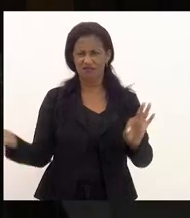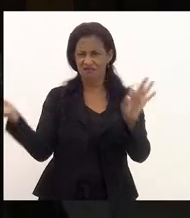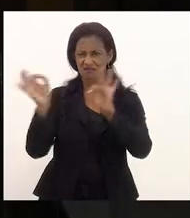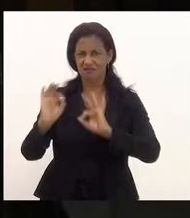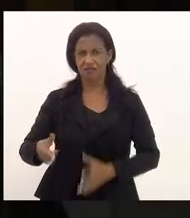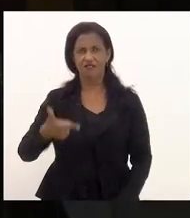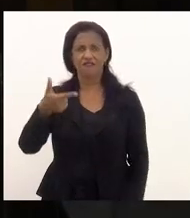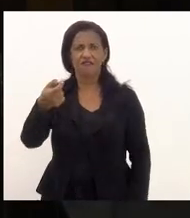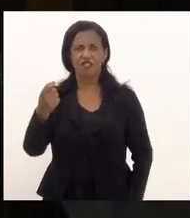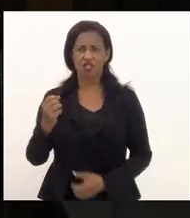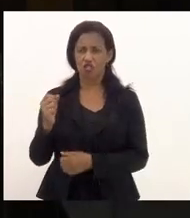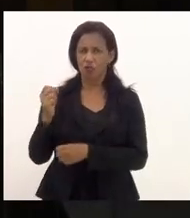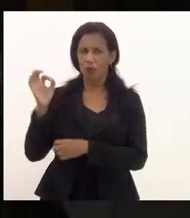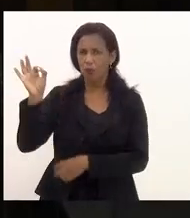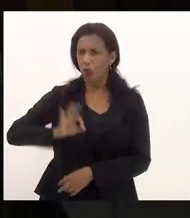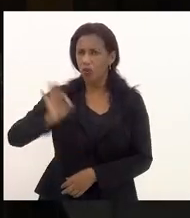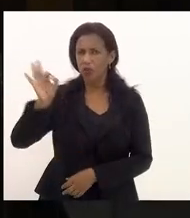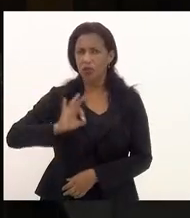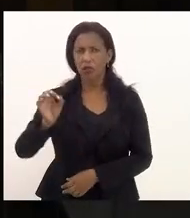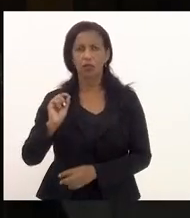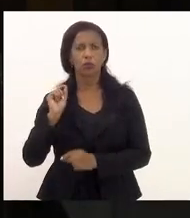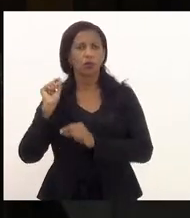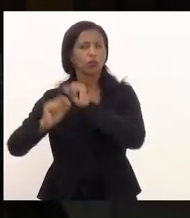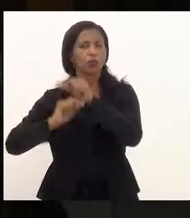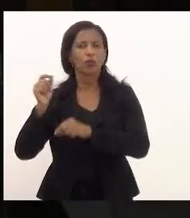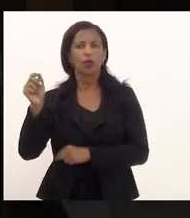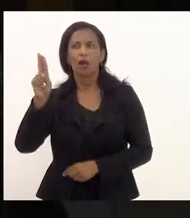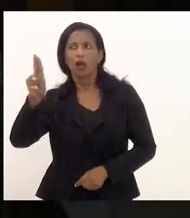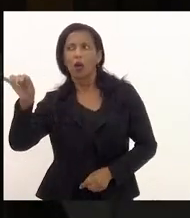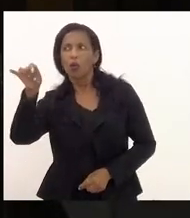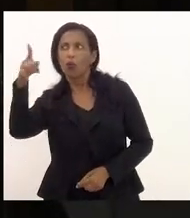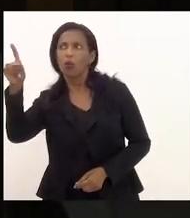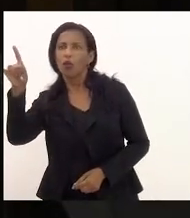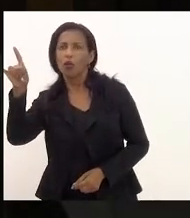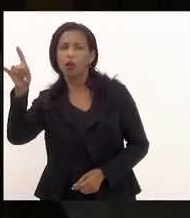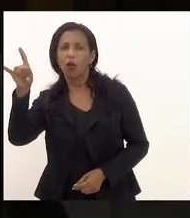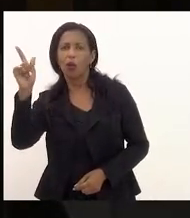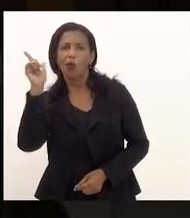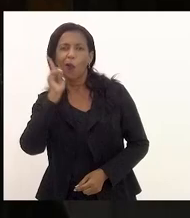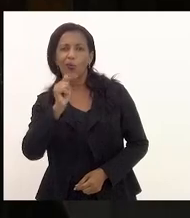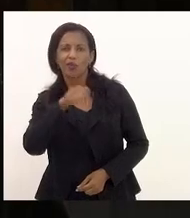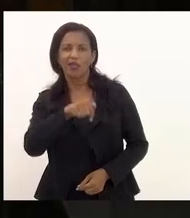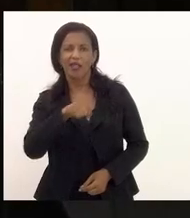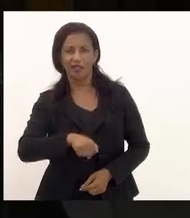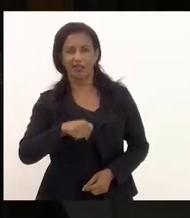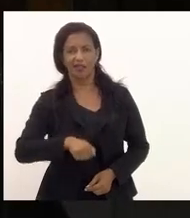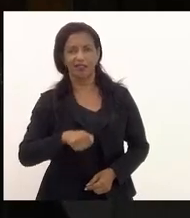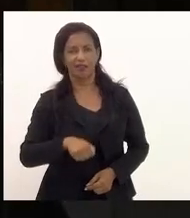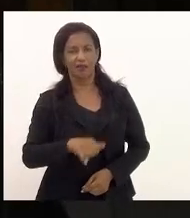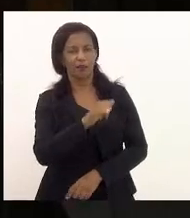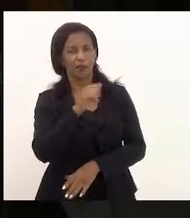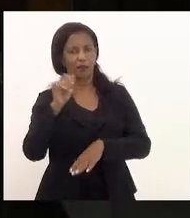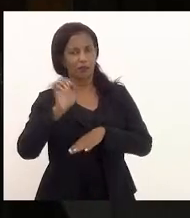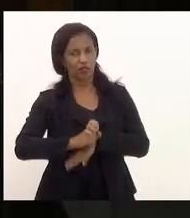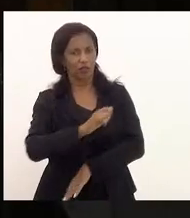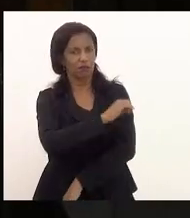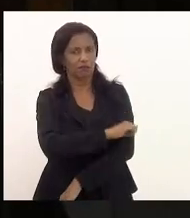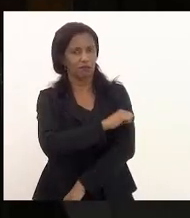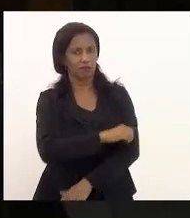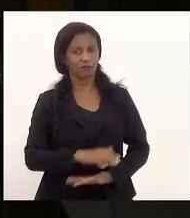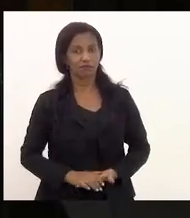20% do que a União arrecada aqui no Rio de Janeiro. E aí,